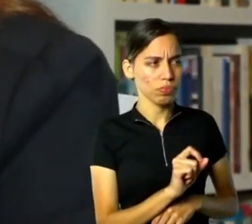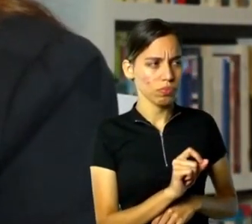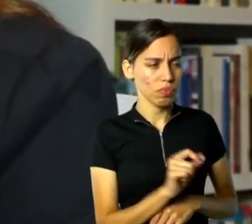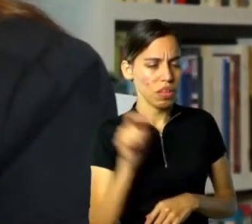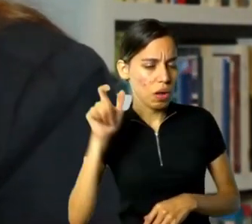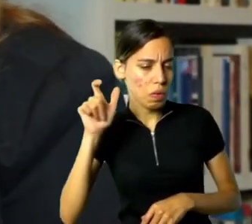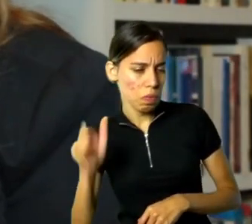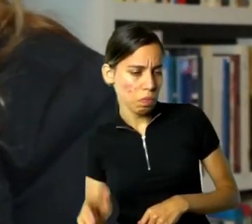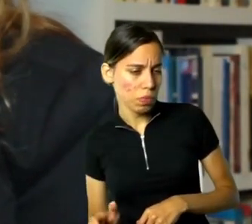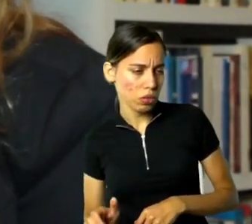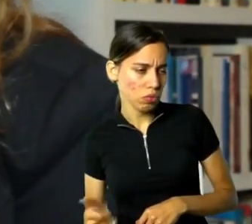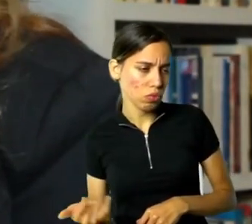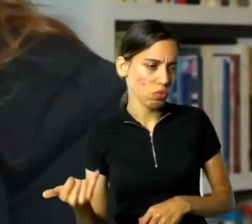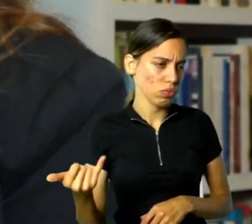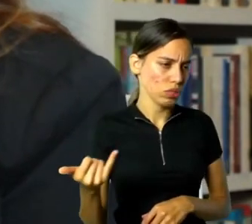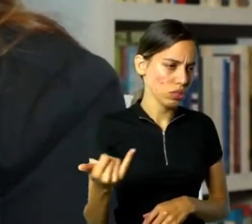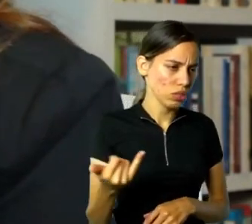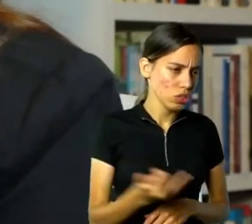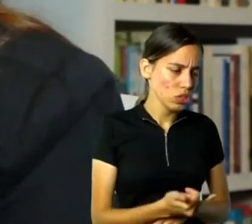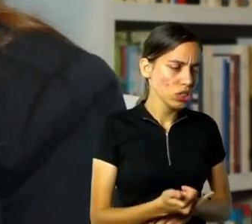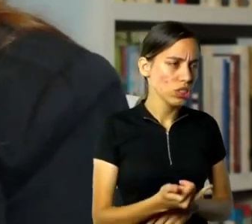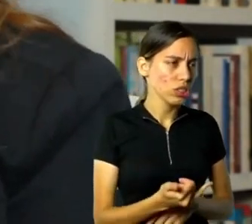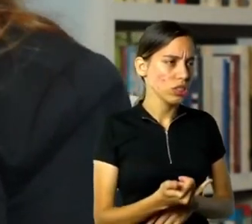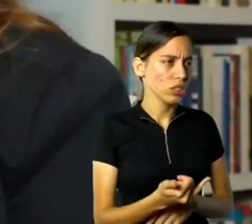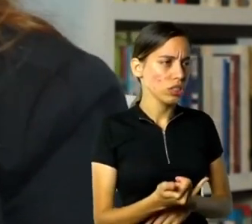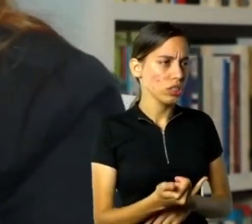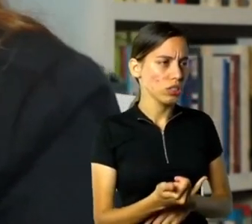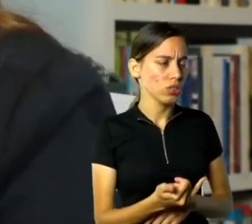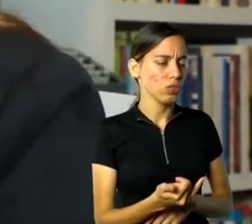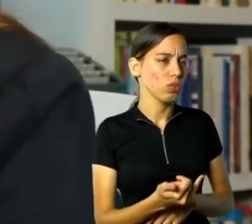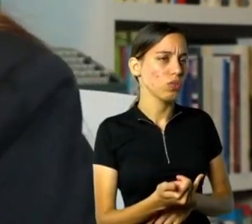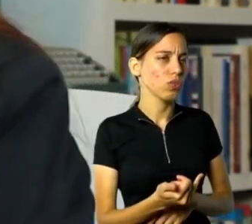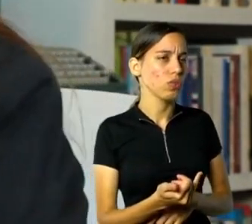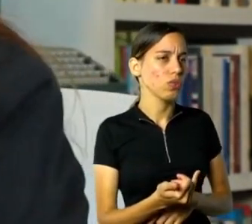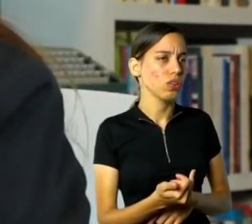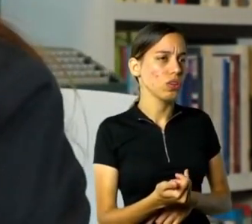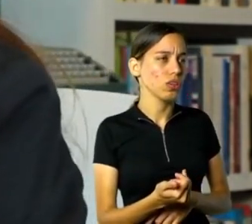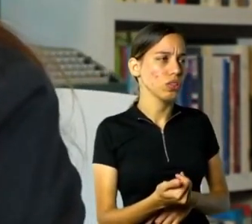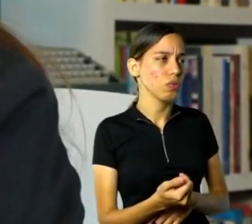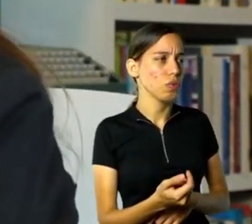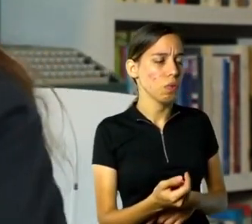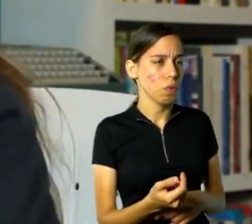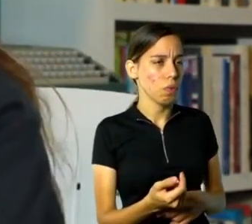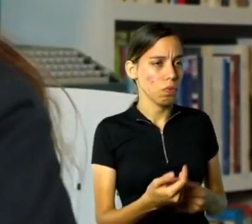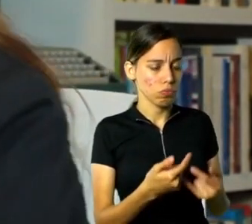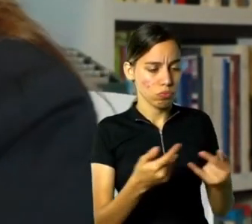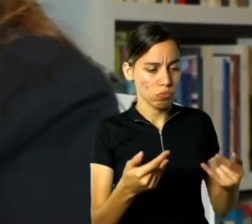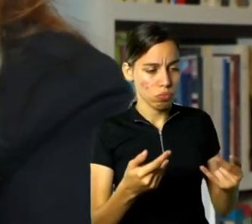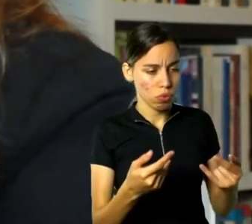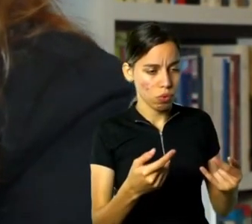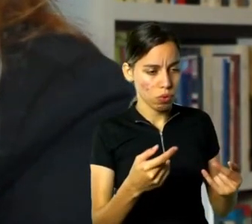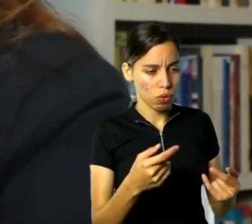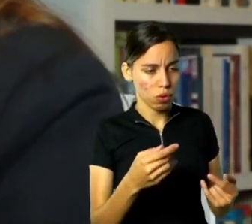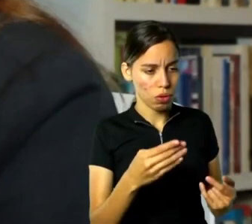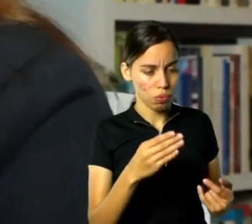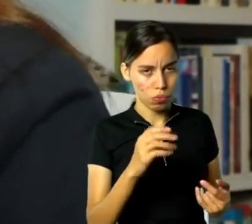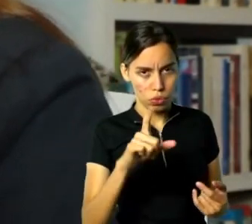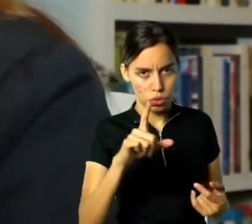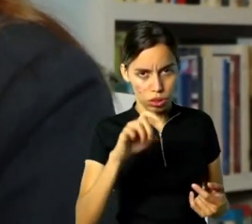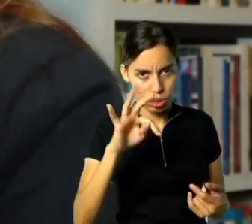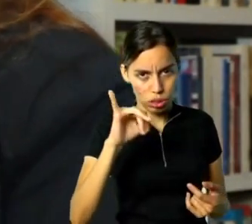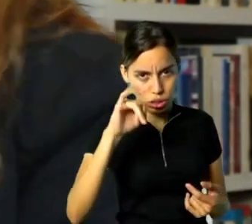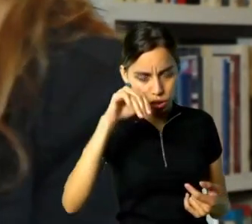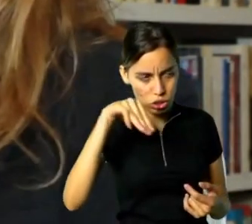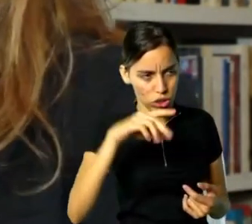disse que o Guiás próprio contou que no boletim dele, não sei em qual idade, em artes, tinha escrito, né, não sei se na